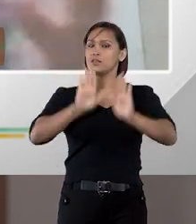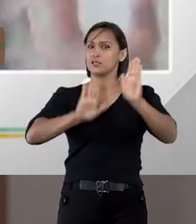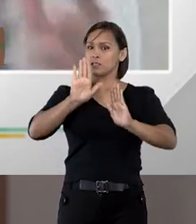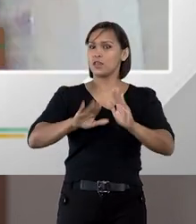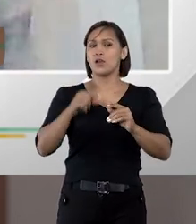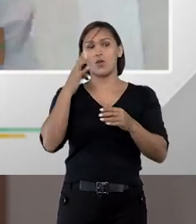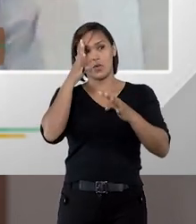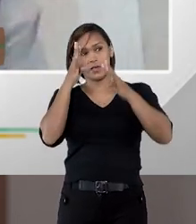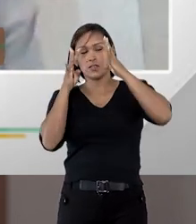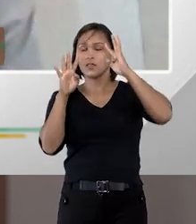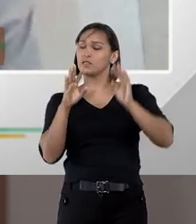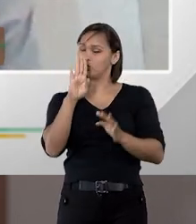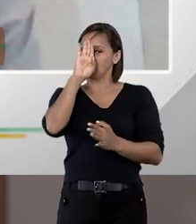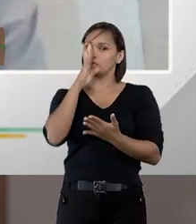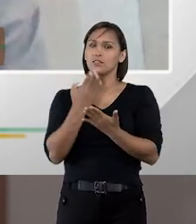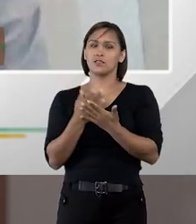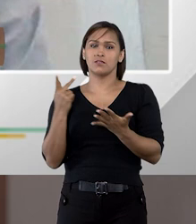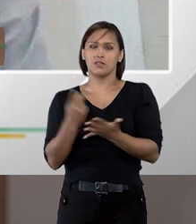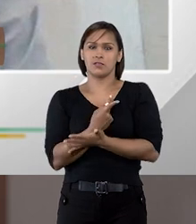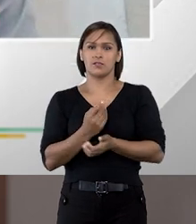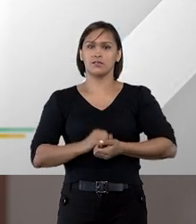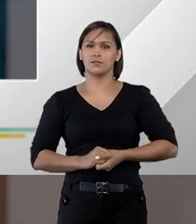licitação, é o que a gente está imaginando, né?